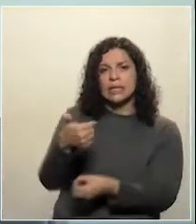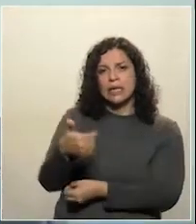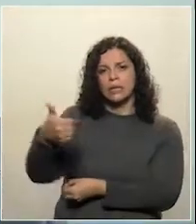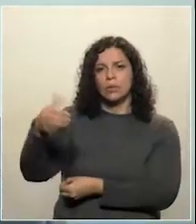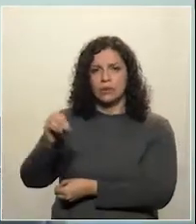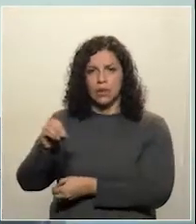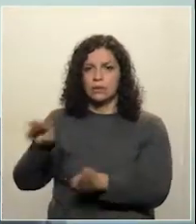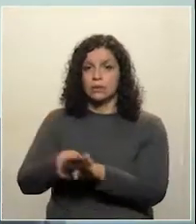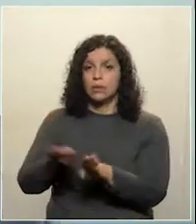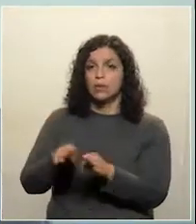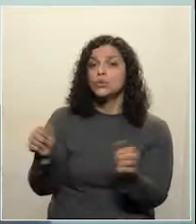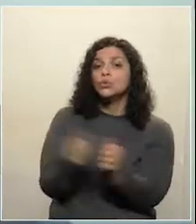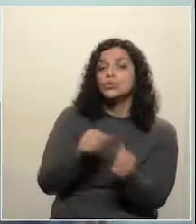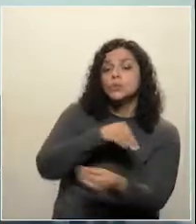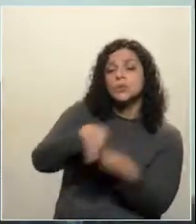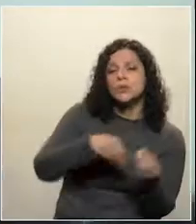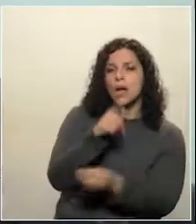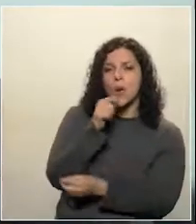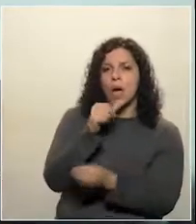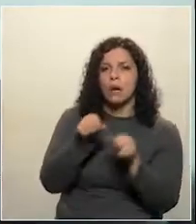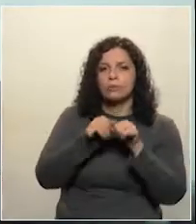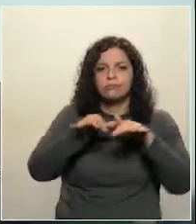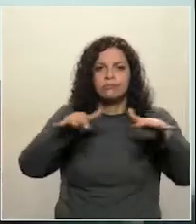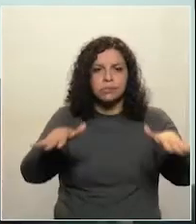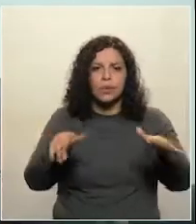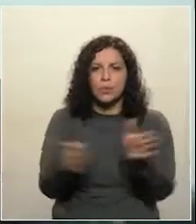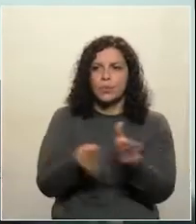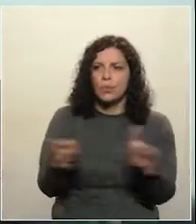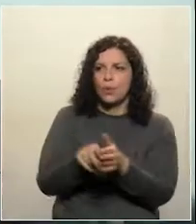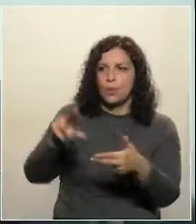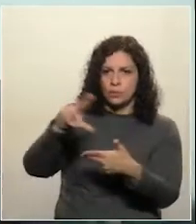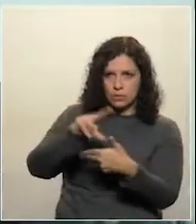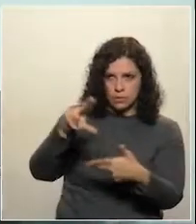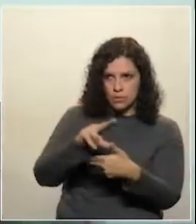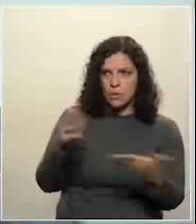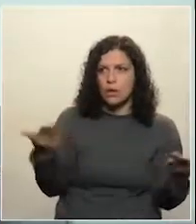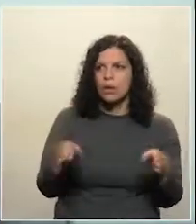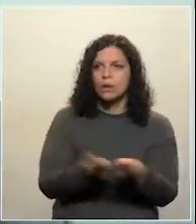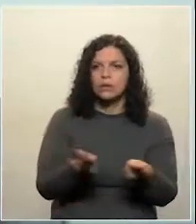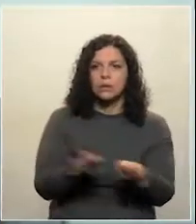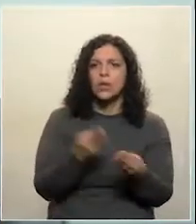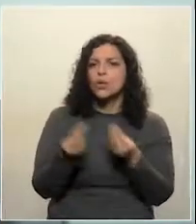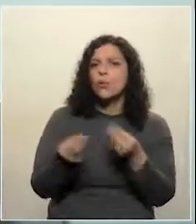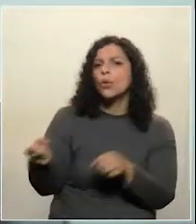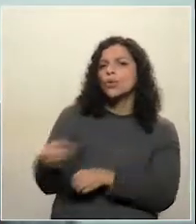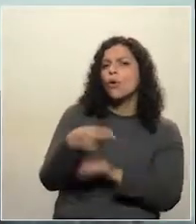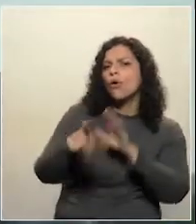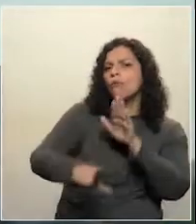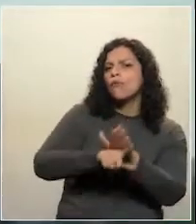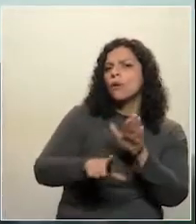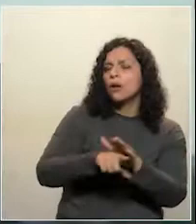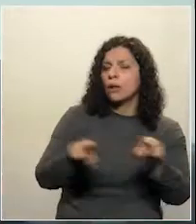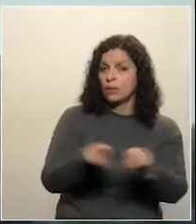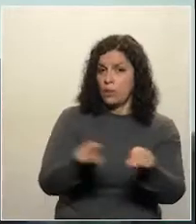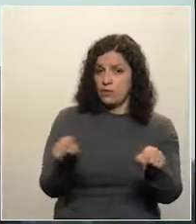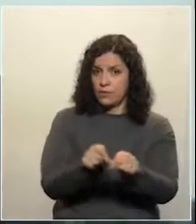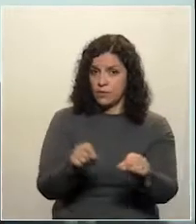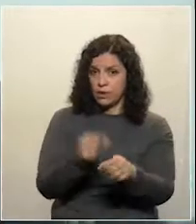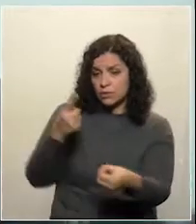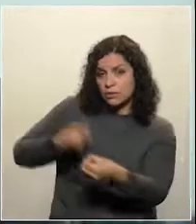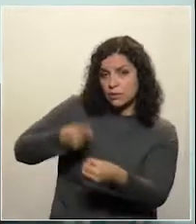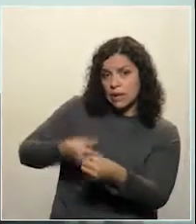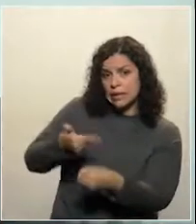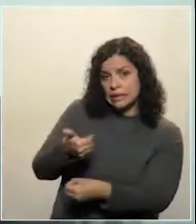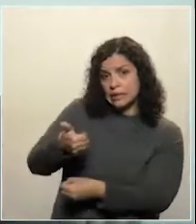de abastecimento de água pela Sanepar. Eu gostaria que fosse esclarecido se esta nova lei pretende fazer com que esses 110